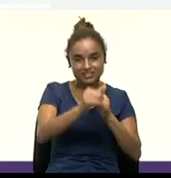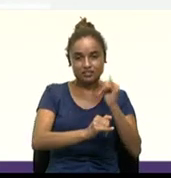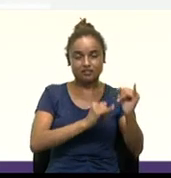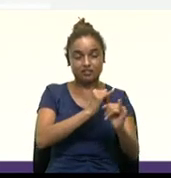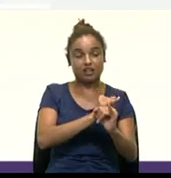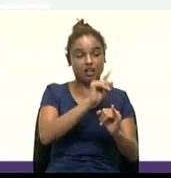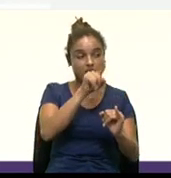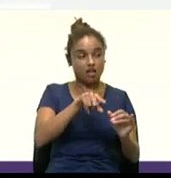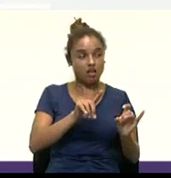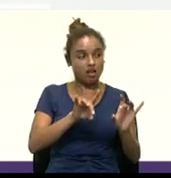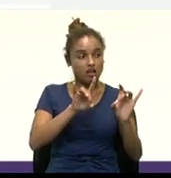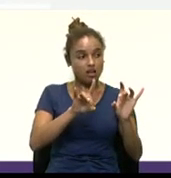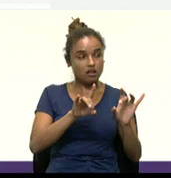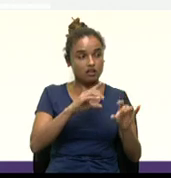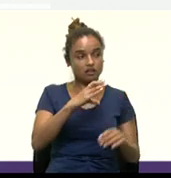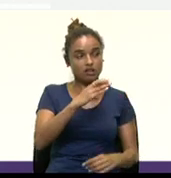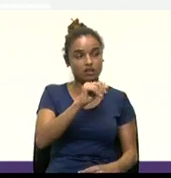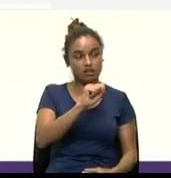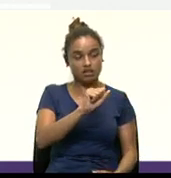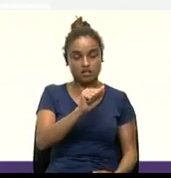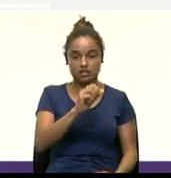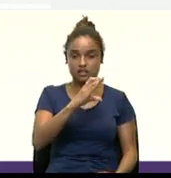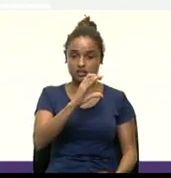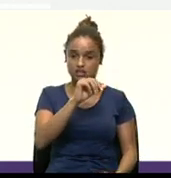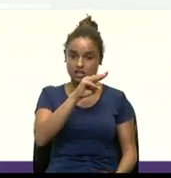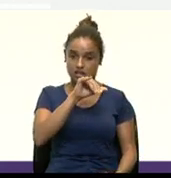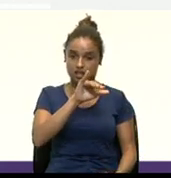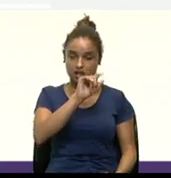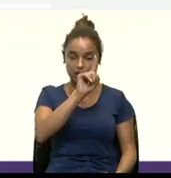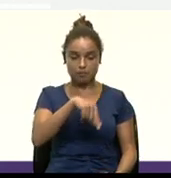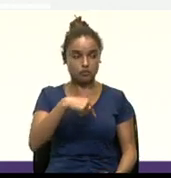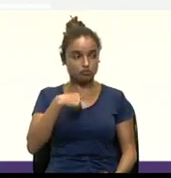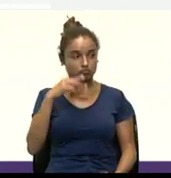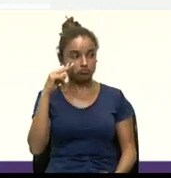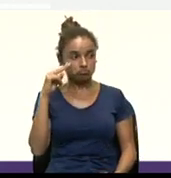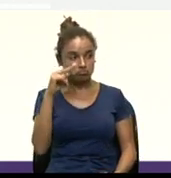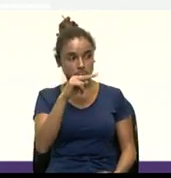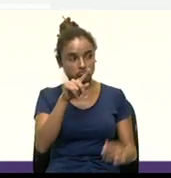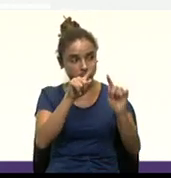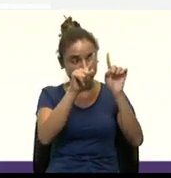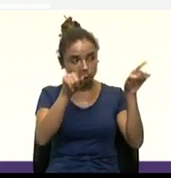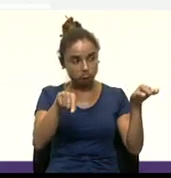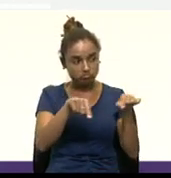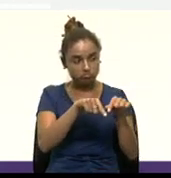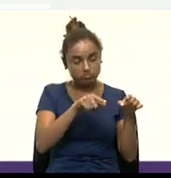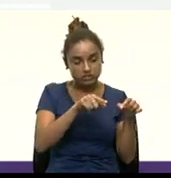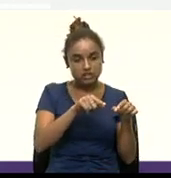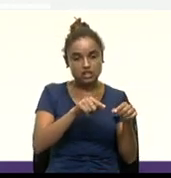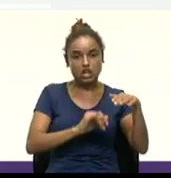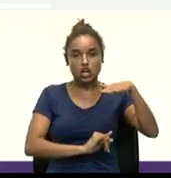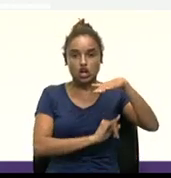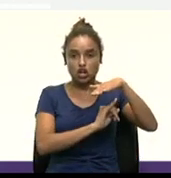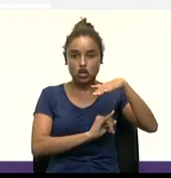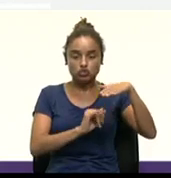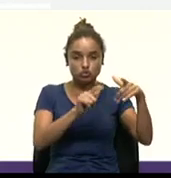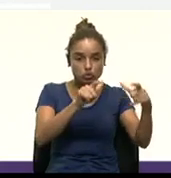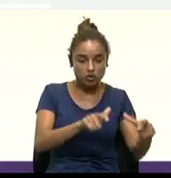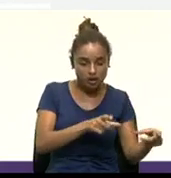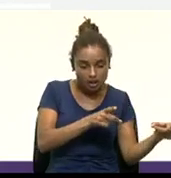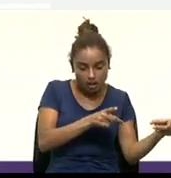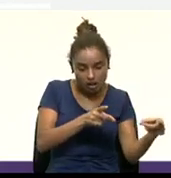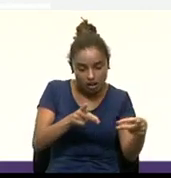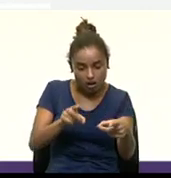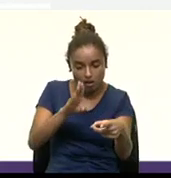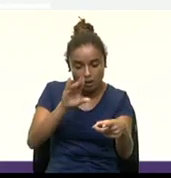as casas de câmbio são as instituições que vendem as Bitcoins para os